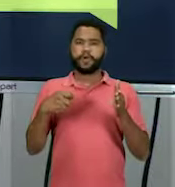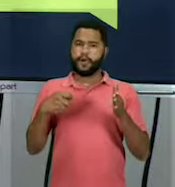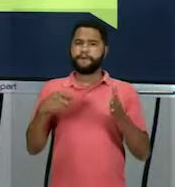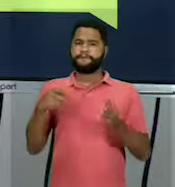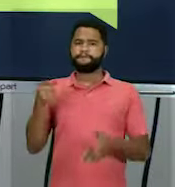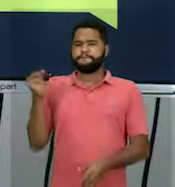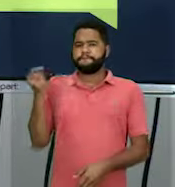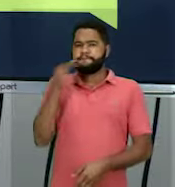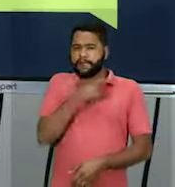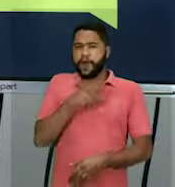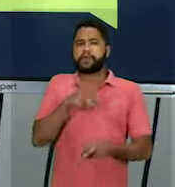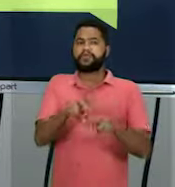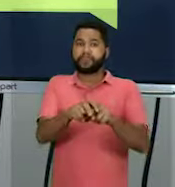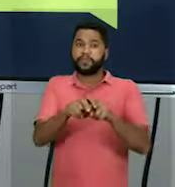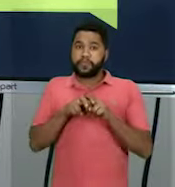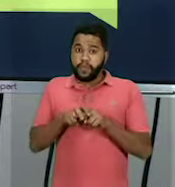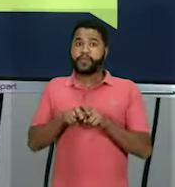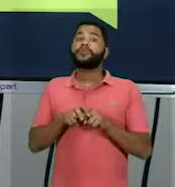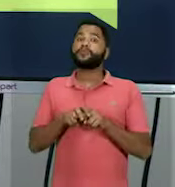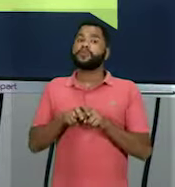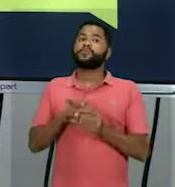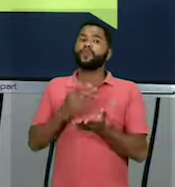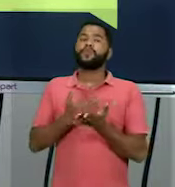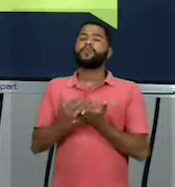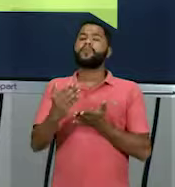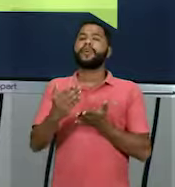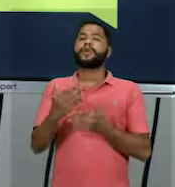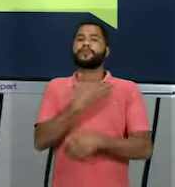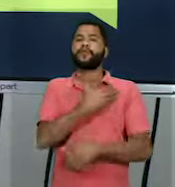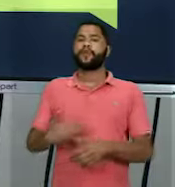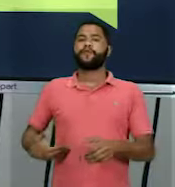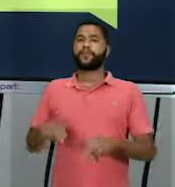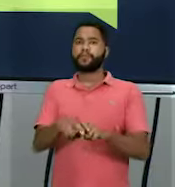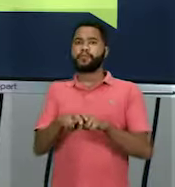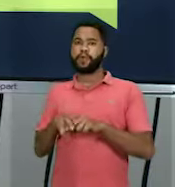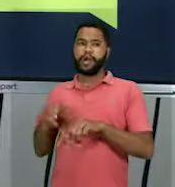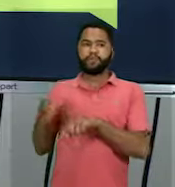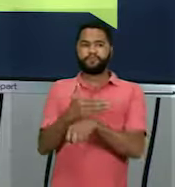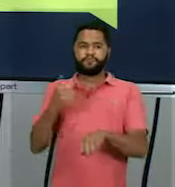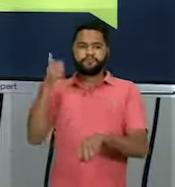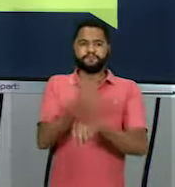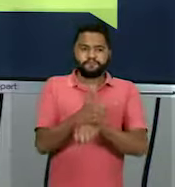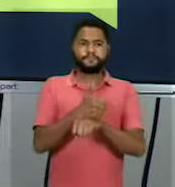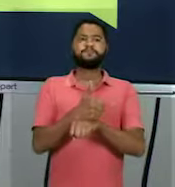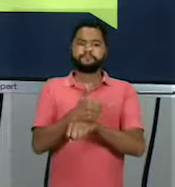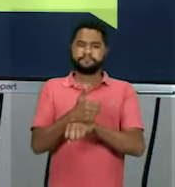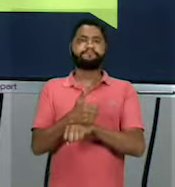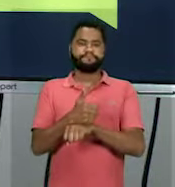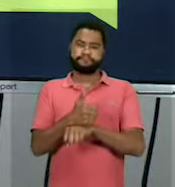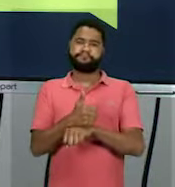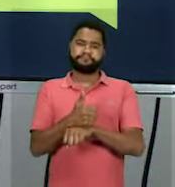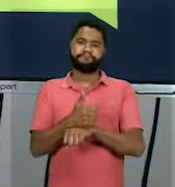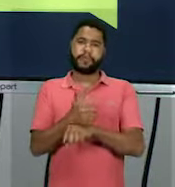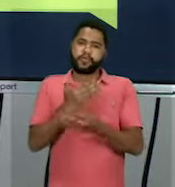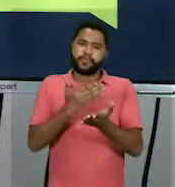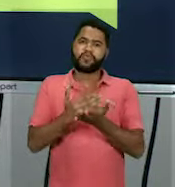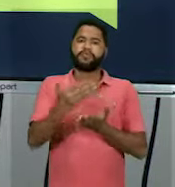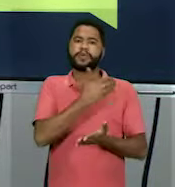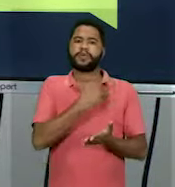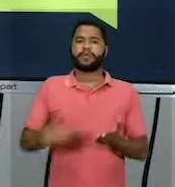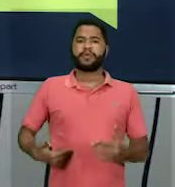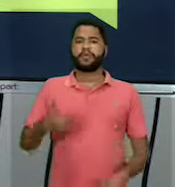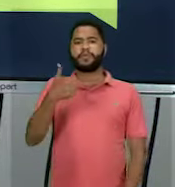isso que ele vai ascender ao governo por meio de um golpe, né, então ele já entra no governo brasileiro por meio de um golpe, em